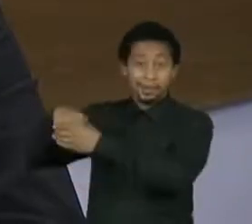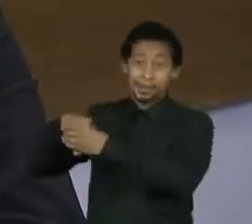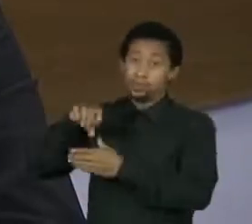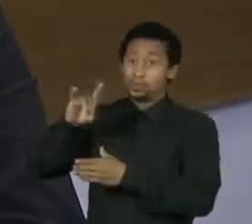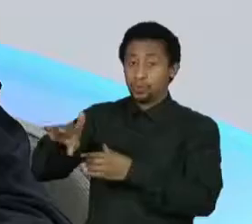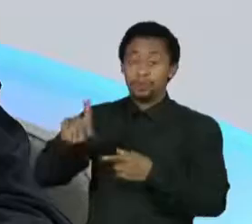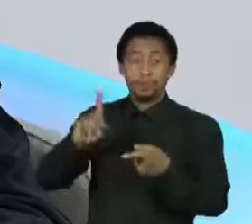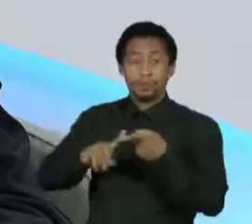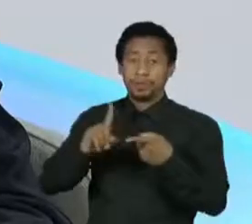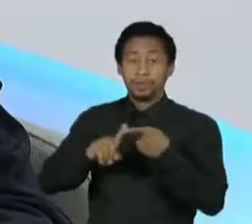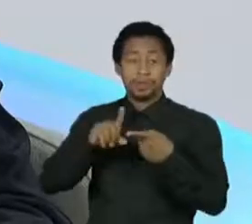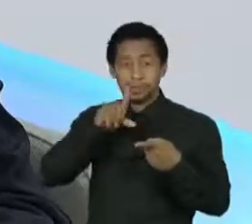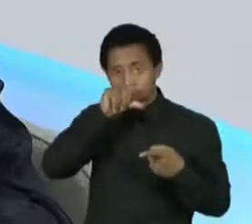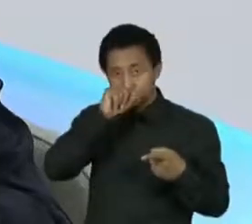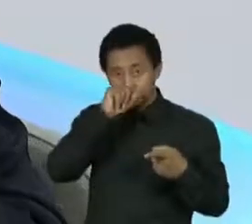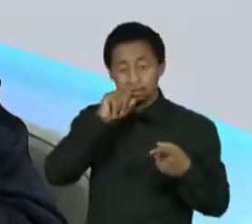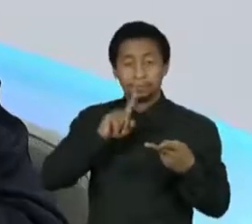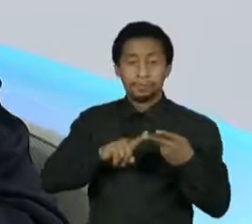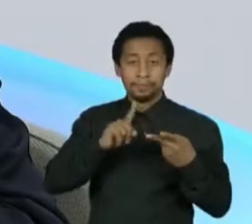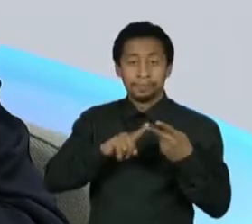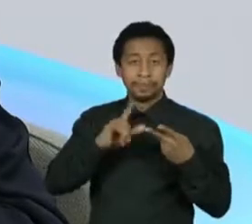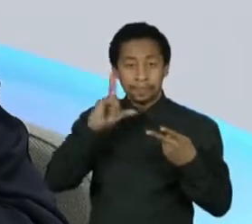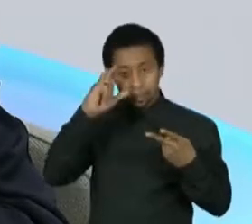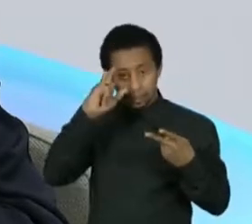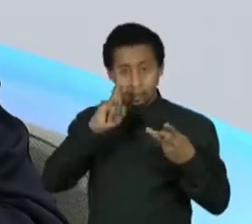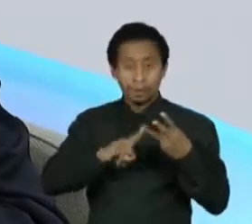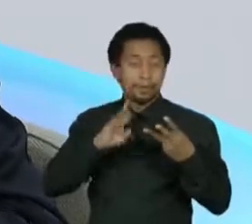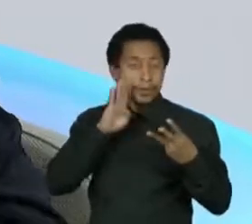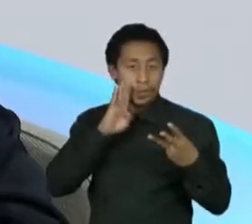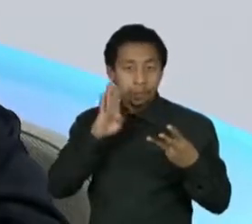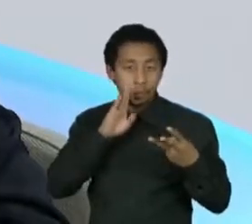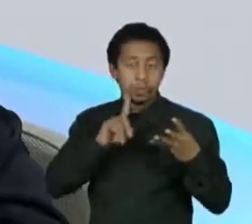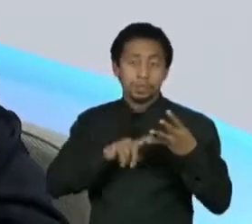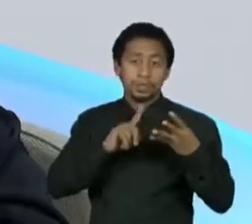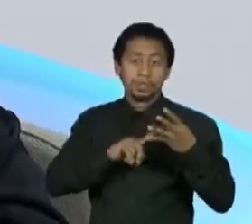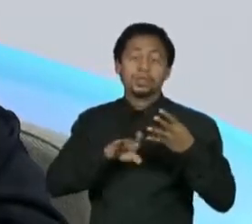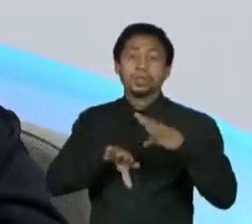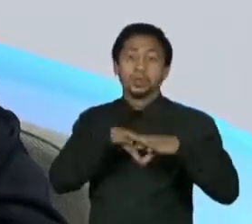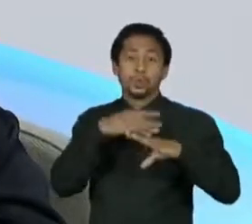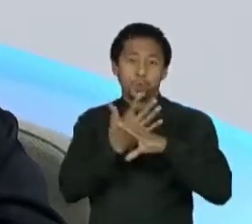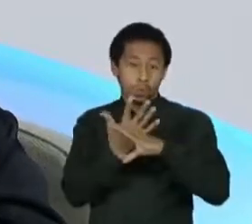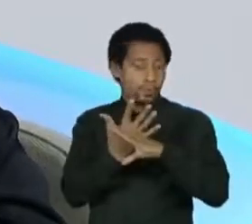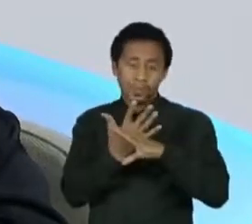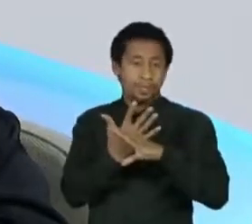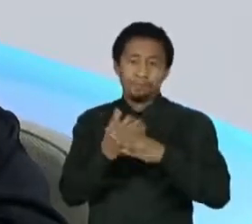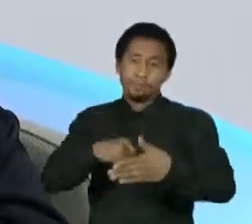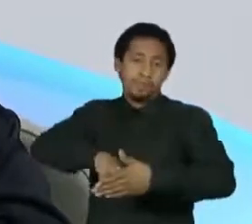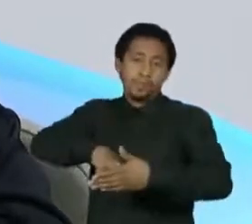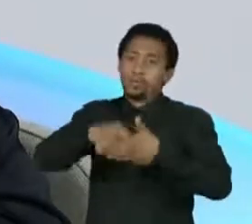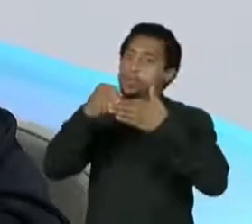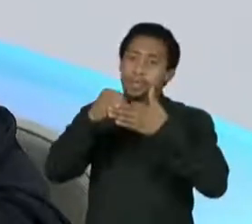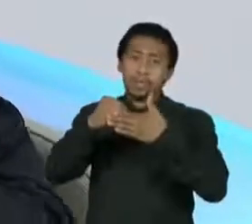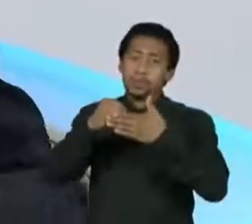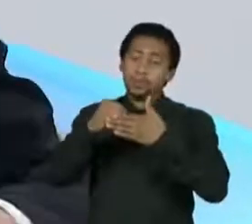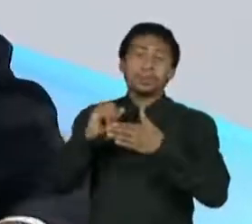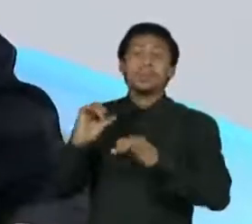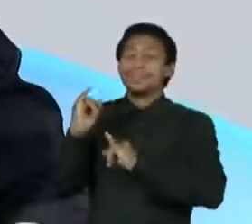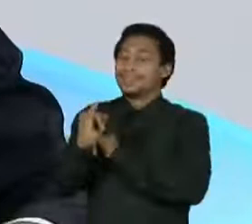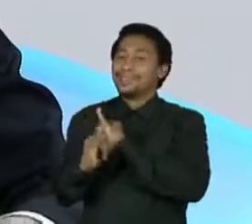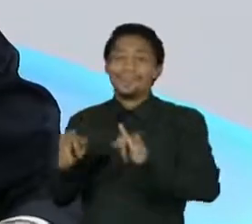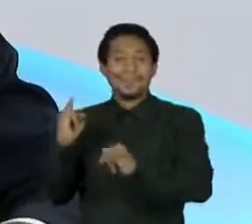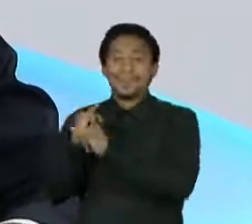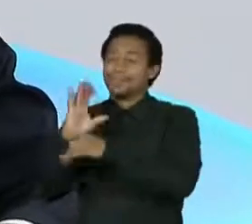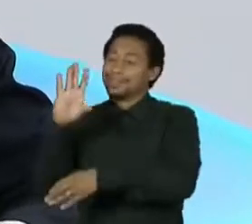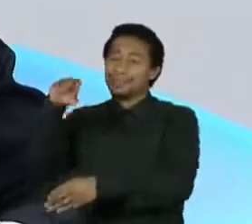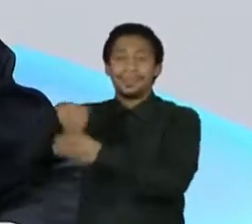WhatsApp estão proibidos lá. Só a internet interna funciona lá. Essa é a diferença. Mas o